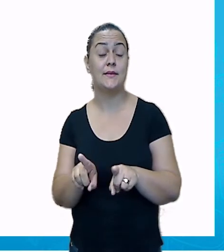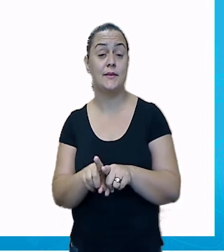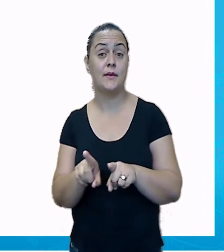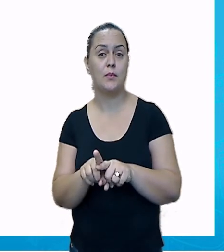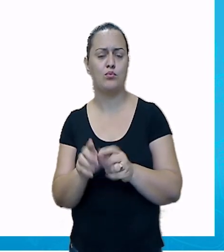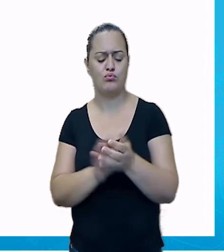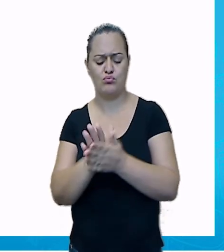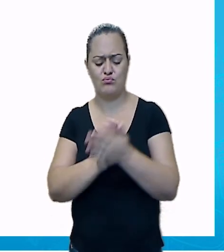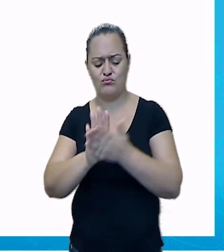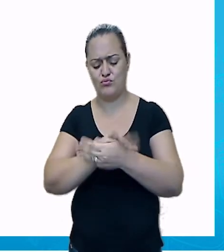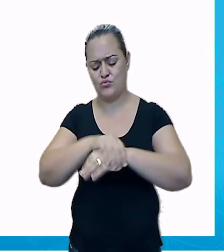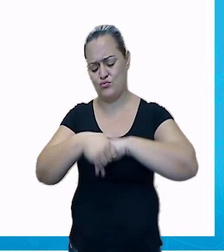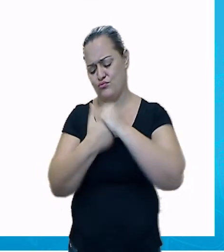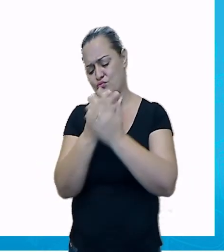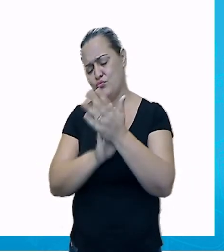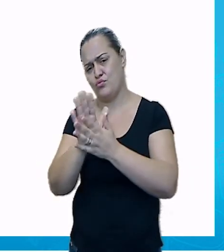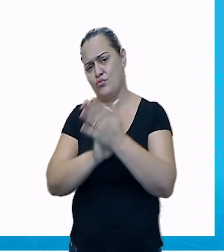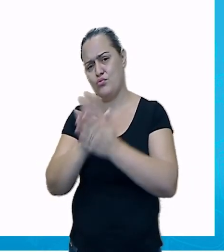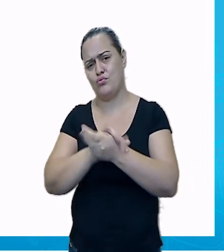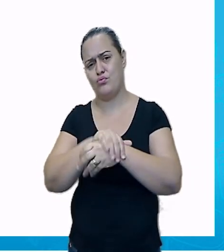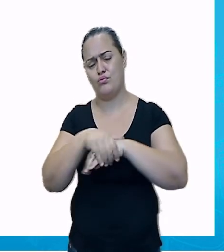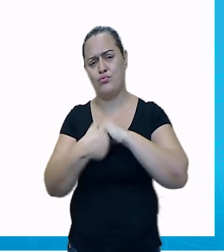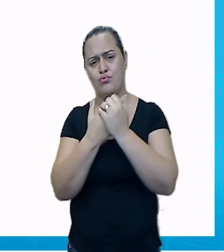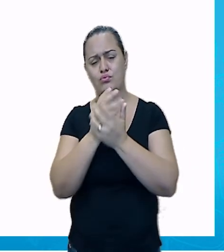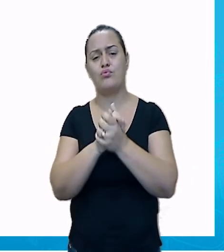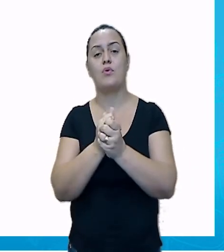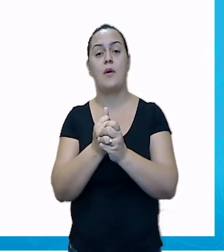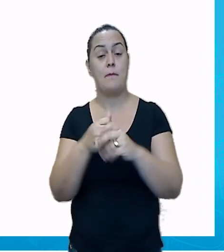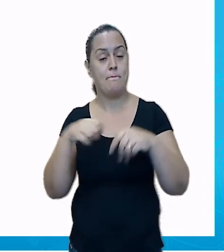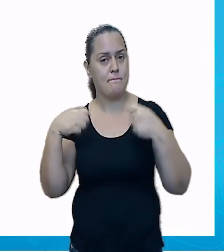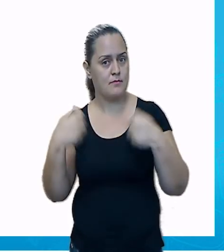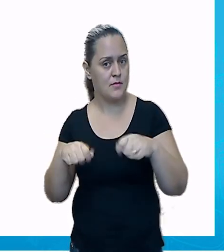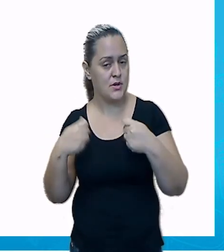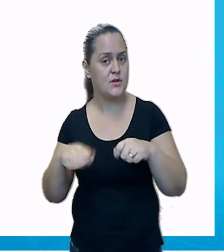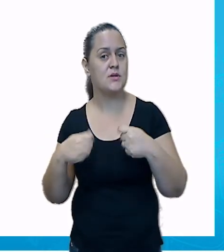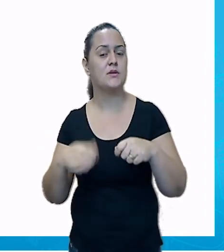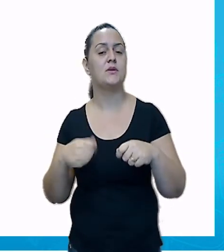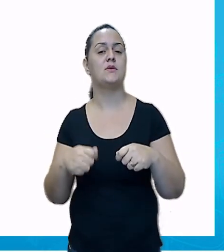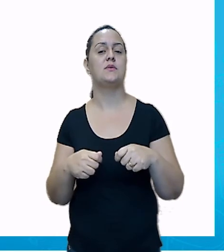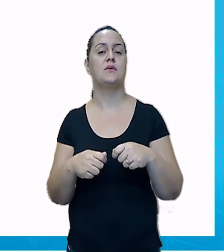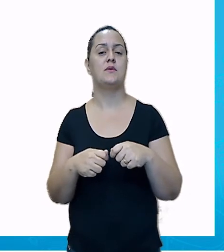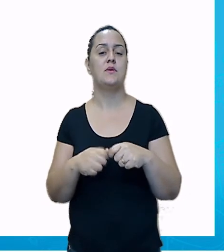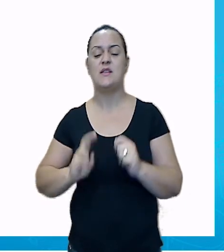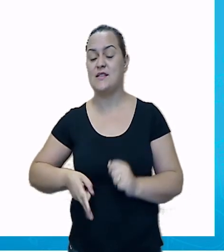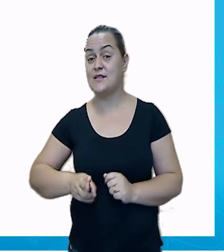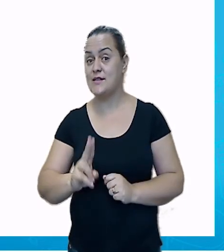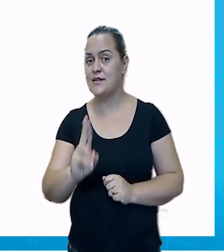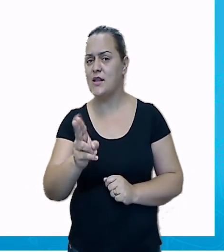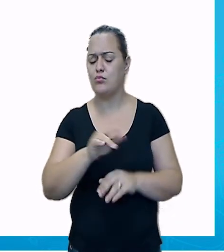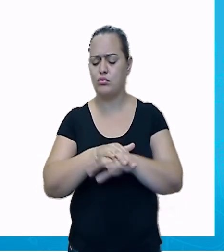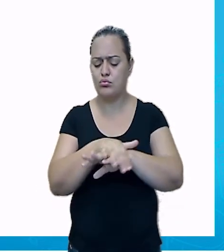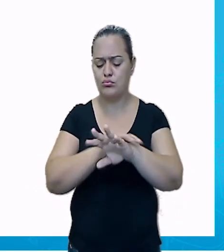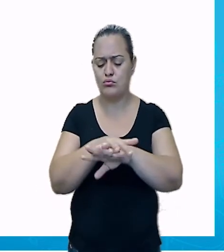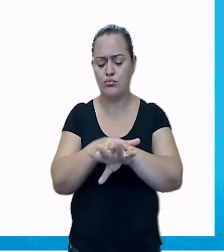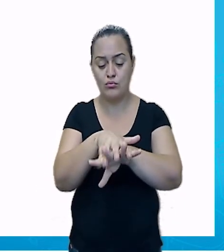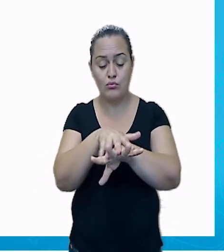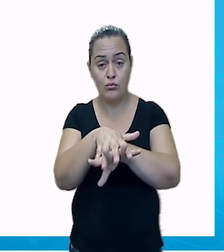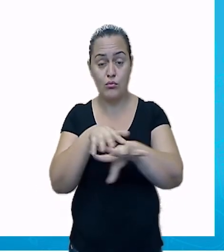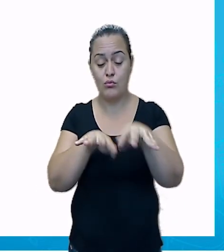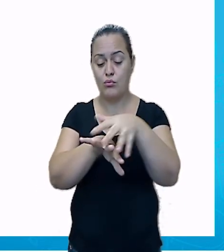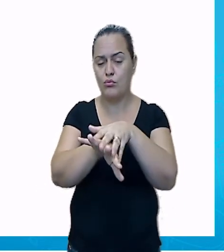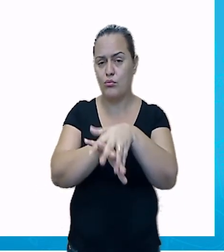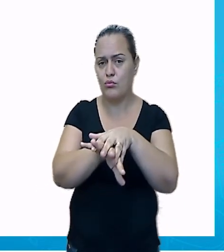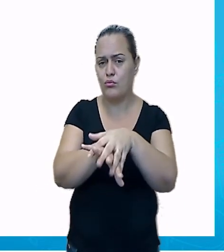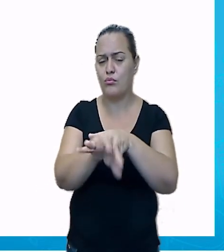Lavar sempre as mãos com água e sabão. É a melhor forma da higienização, não é isso? Se a gente está lá na escola, vai ao